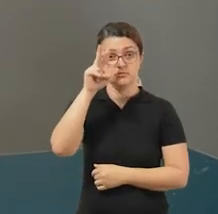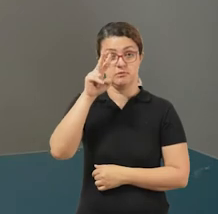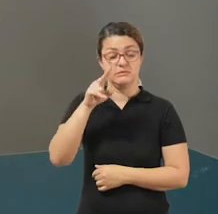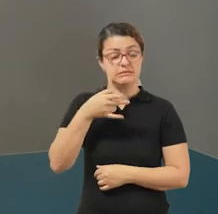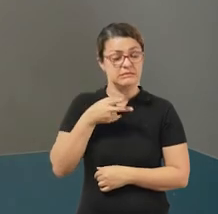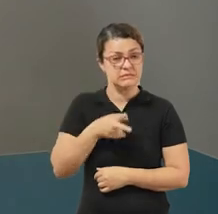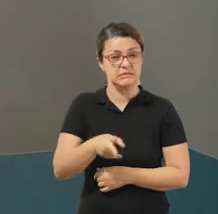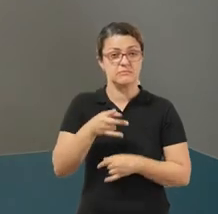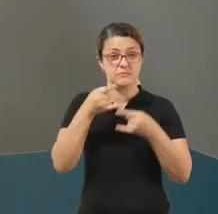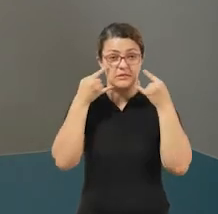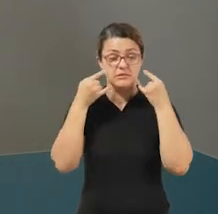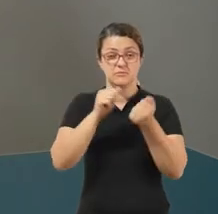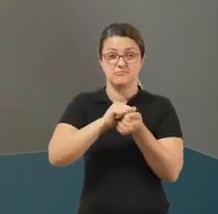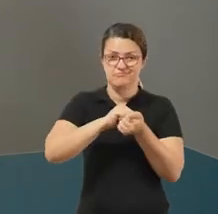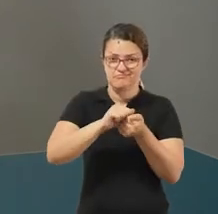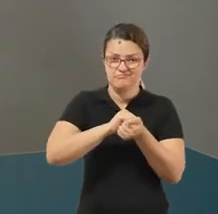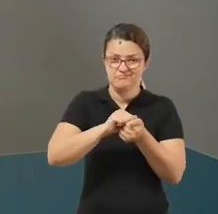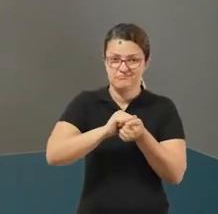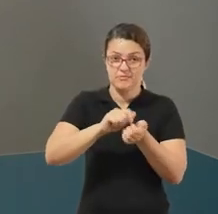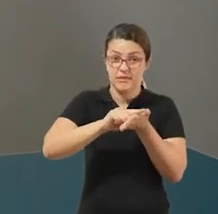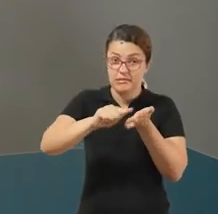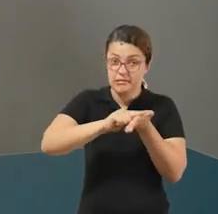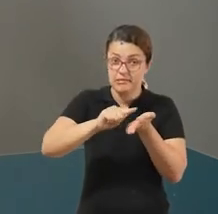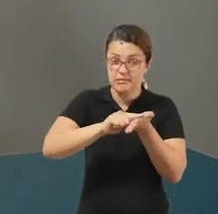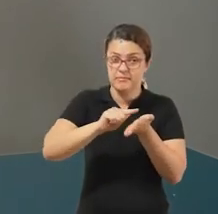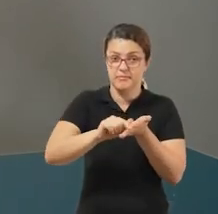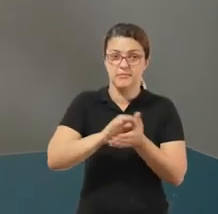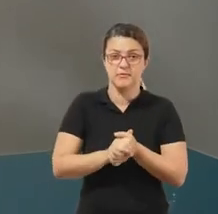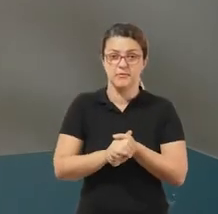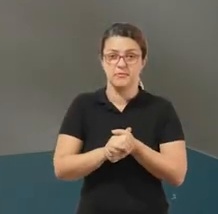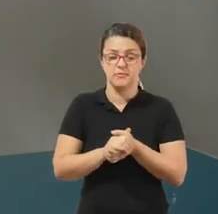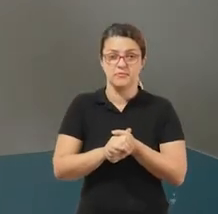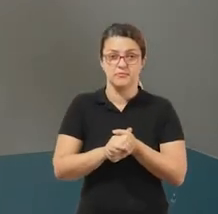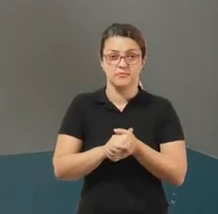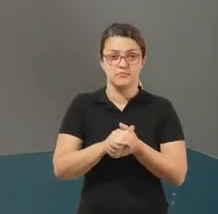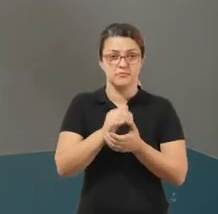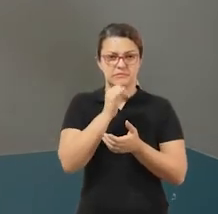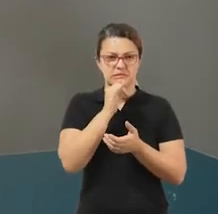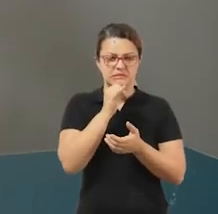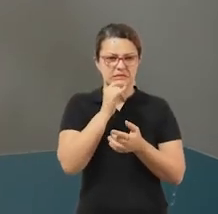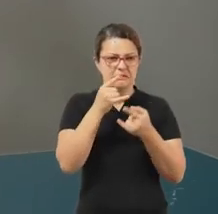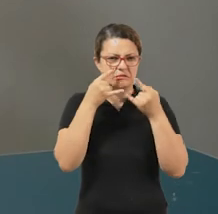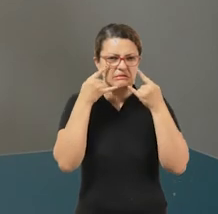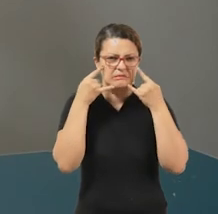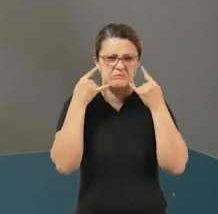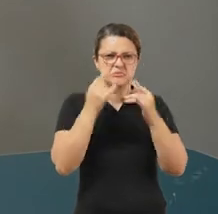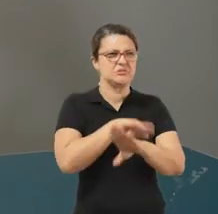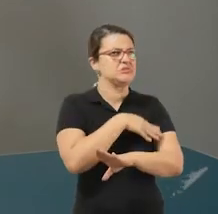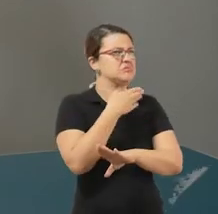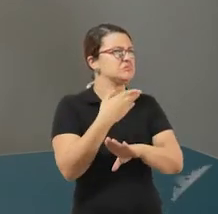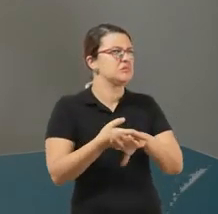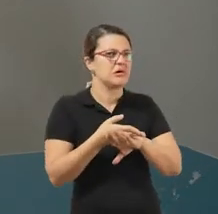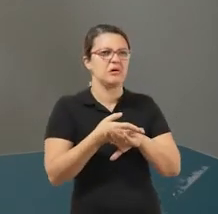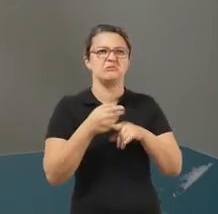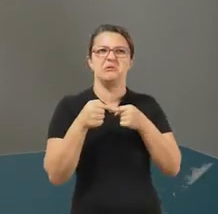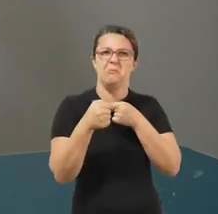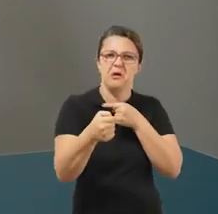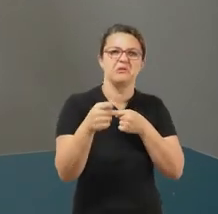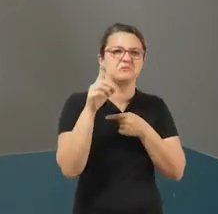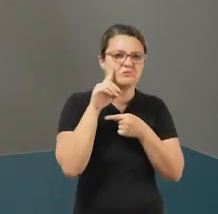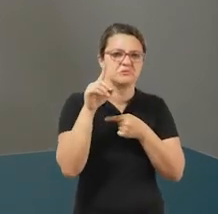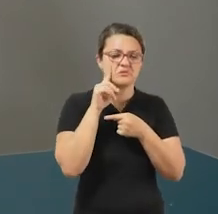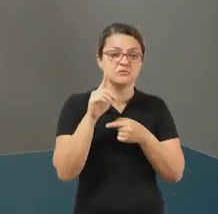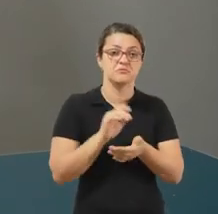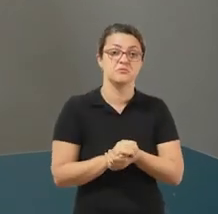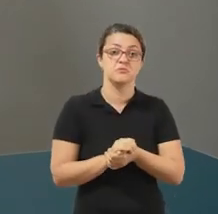lavar a máscara, manter ela limpa. Nós não podemos usar a máscara por muito tempo sem higienizar. Então, o recomendado é que a gente